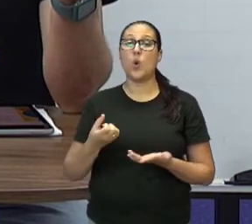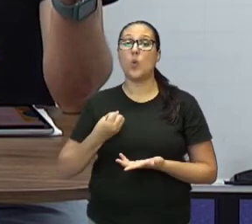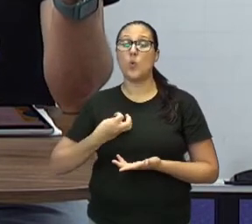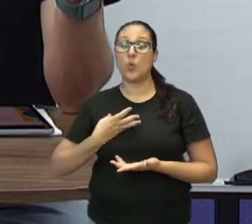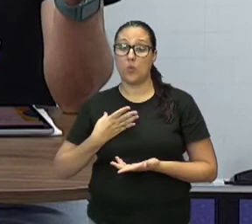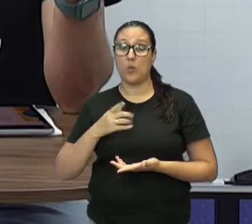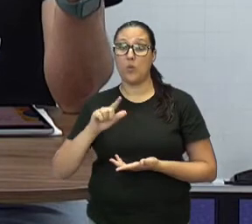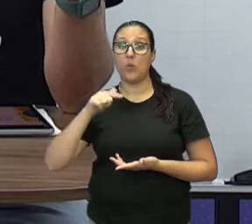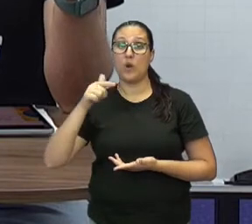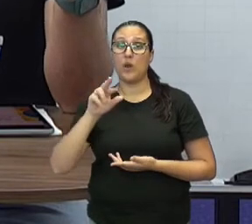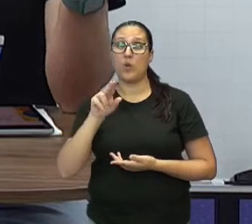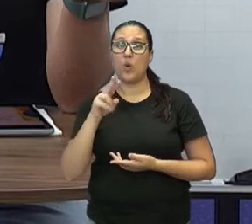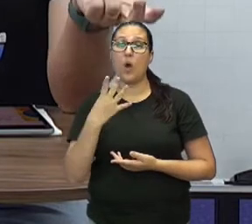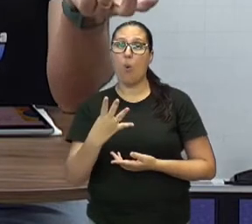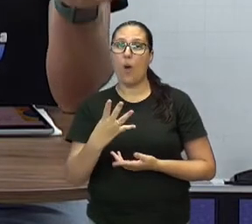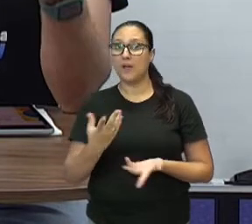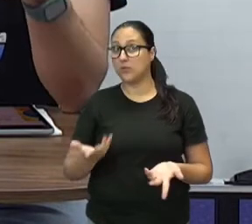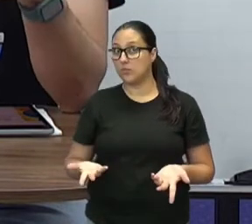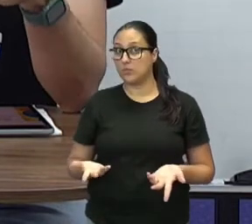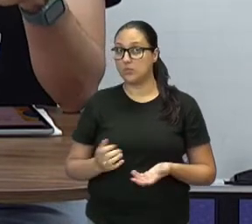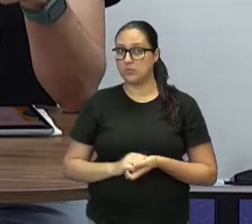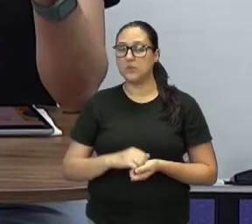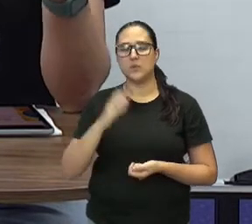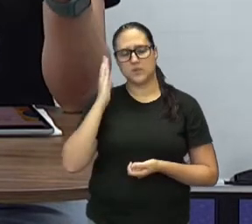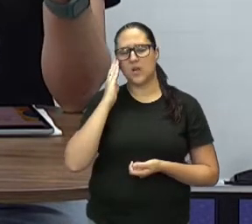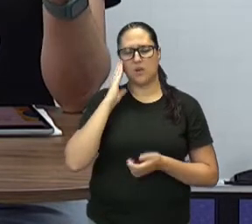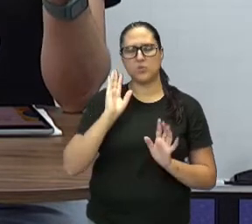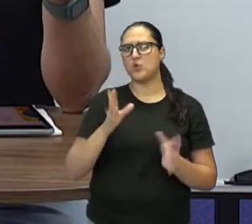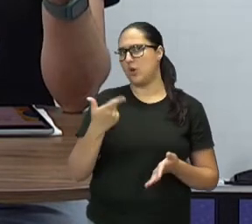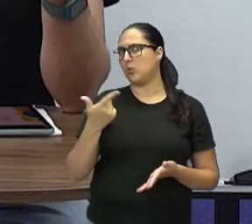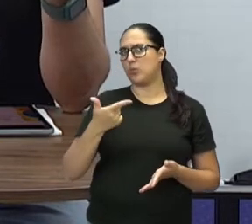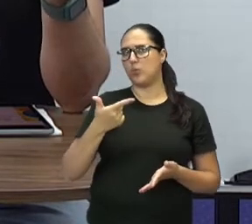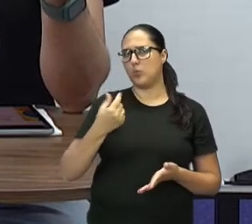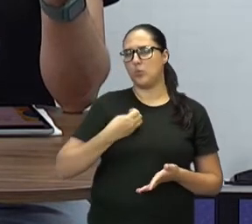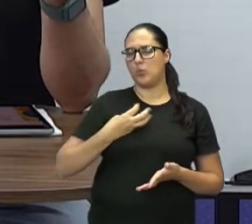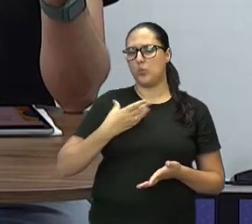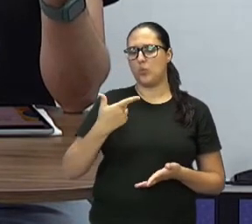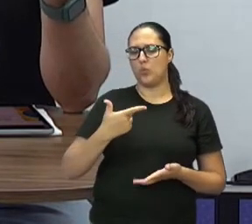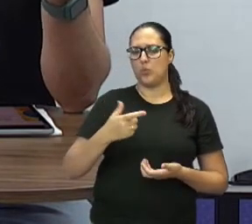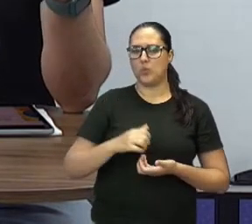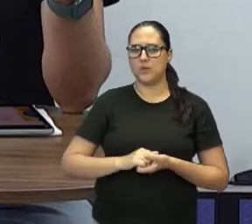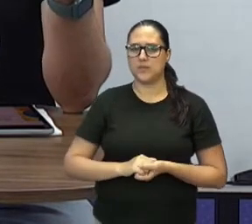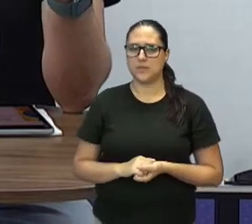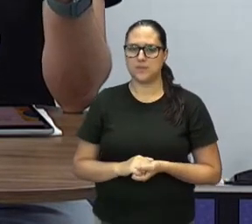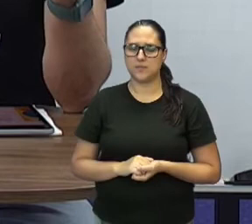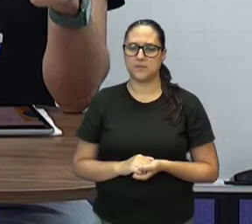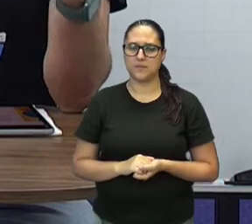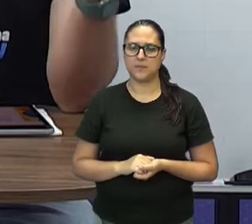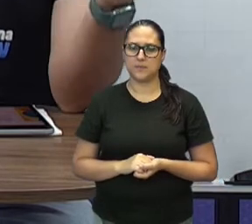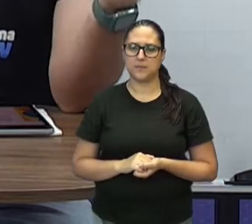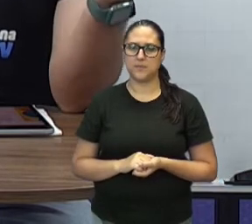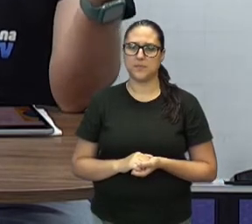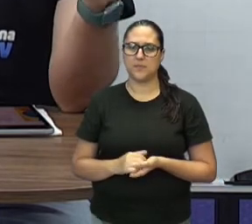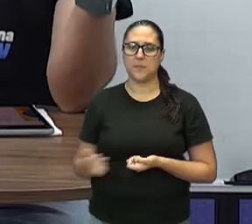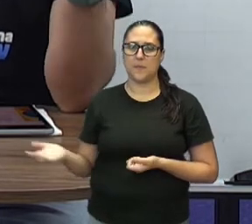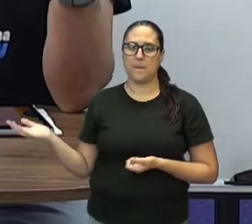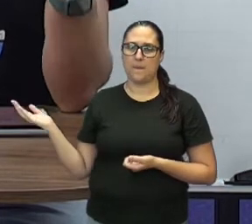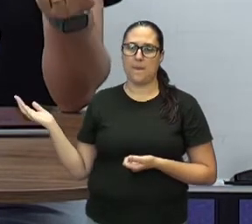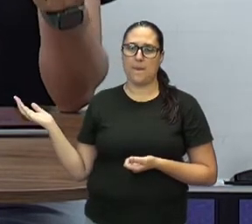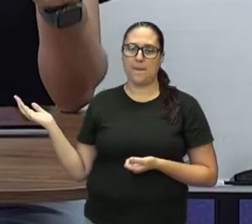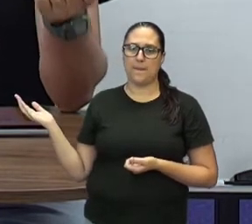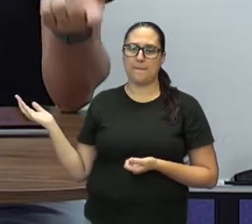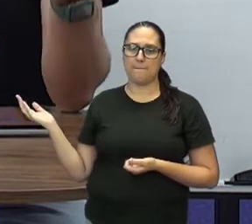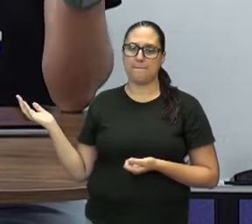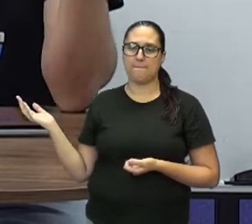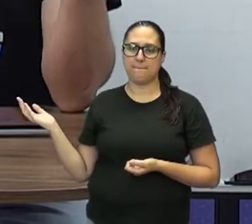4? A gente sabe que é 2, não é verdade? 2 ao quadrado, não é 4. Então, para a gente achar uma coisa